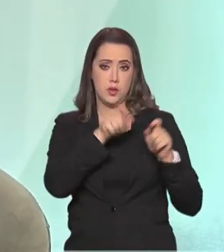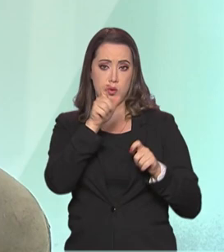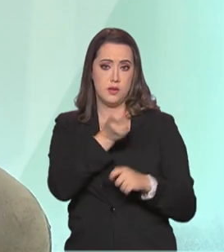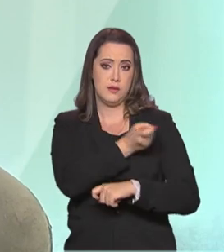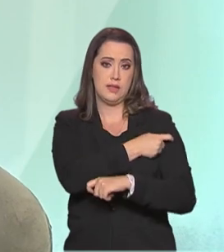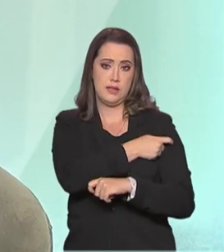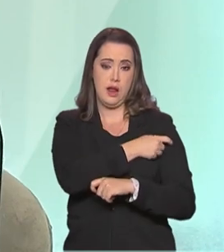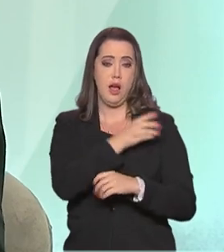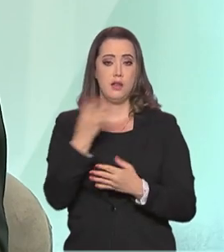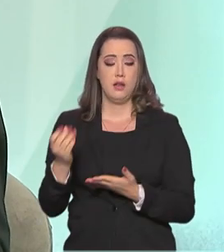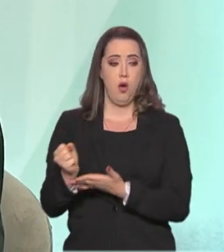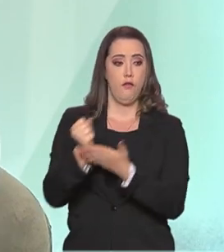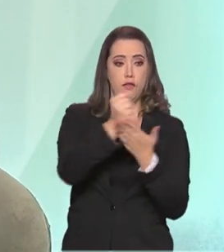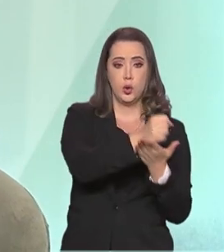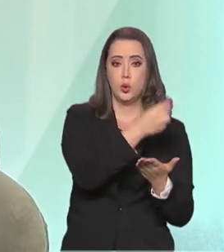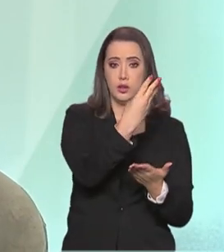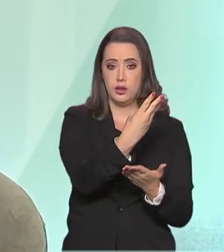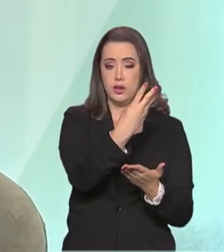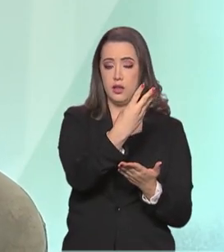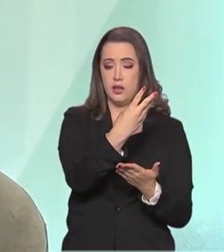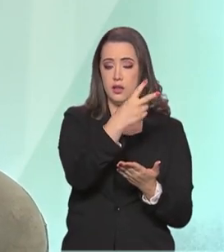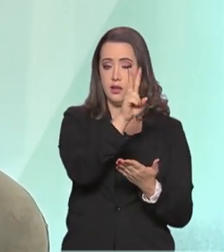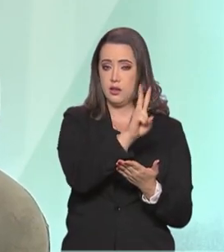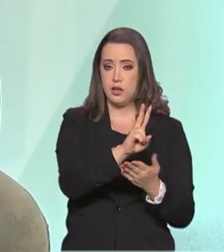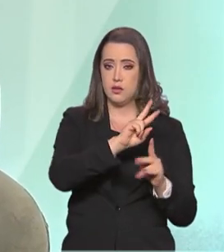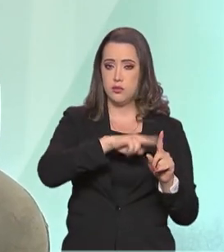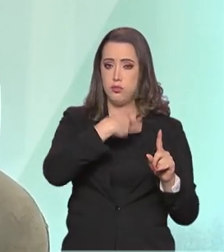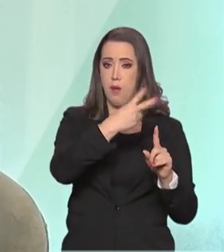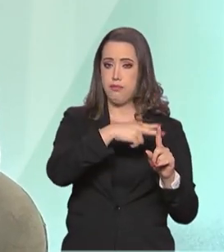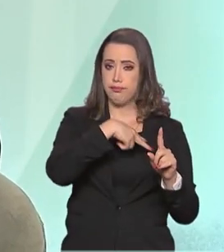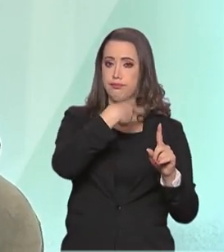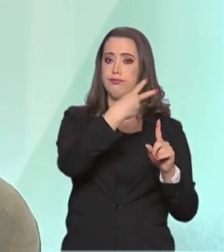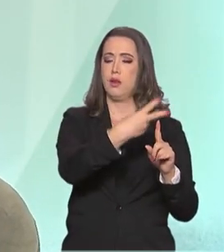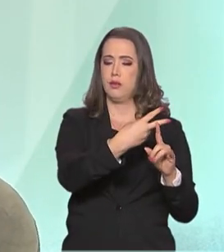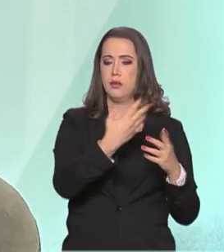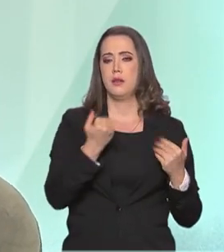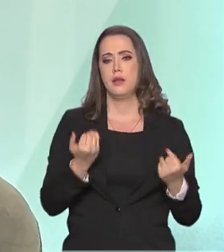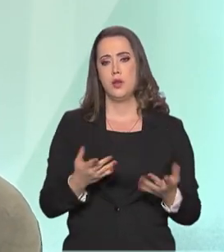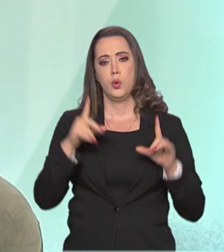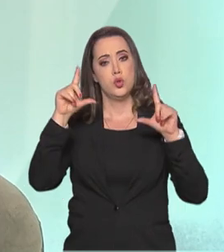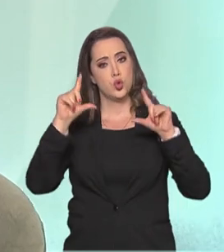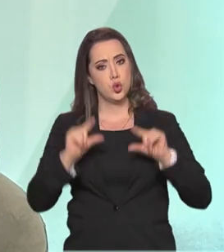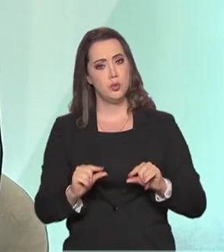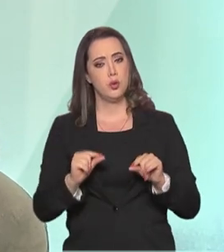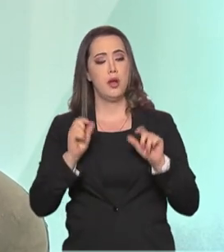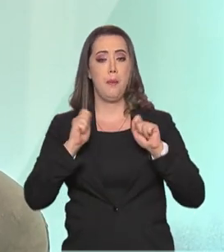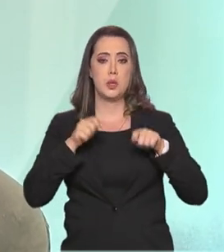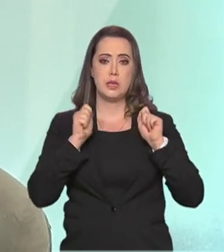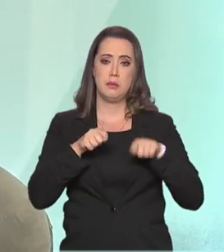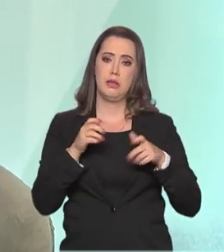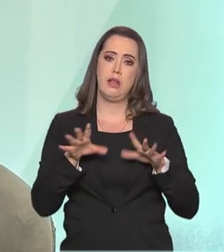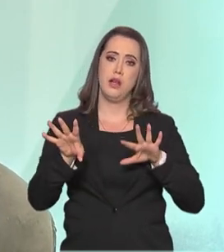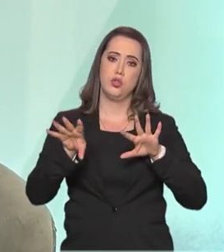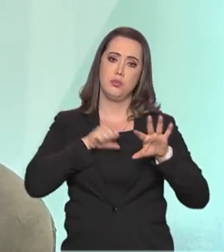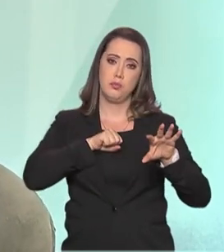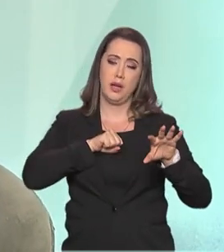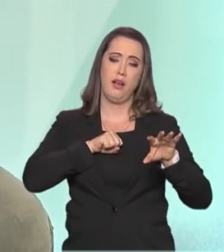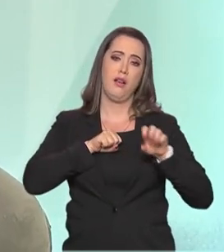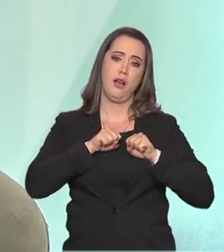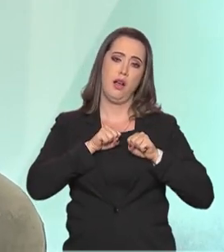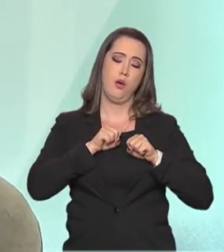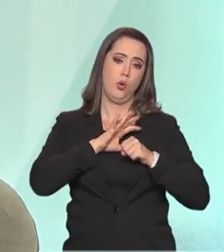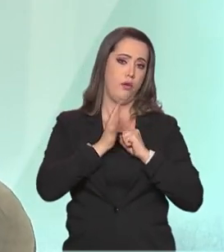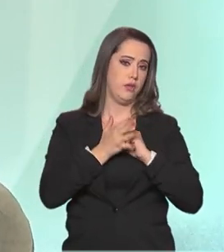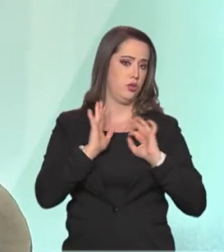acertada, no qual mitiga e bastante as chances de contágio desses atletas durante a competição.